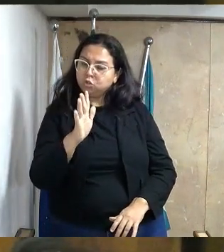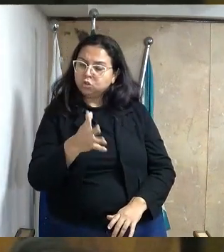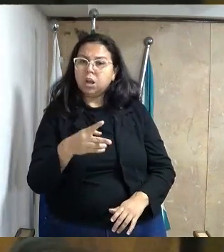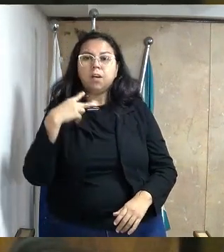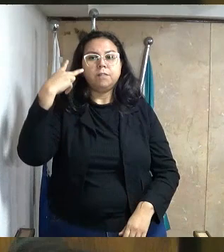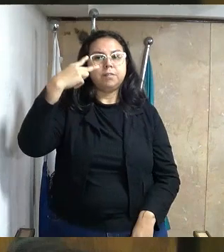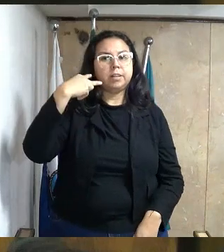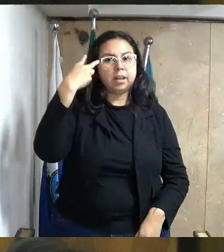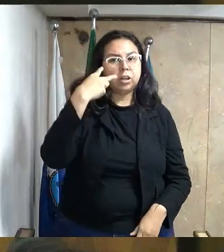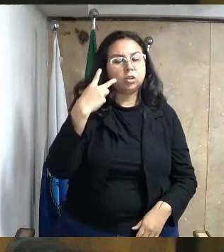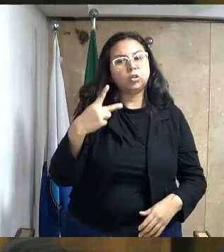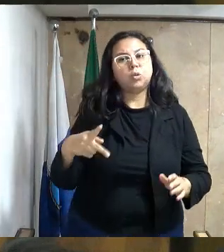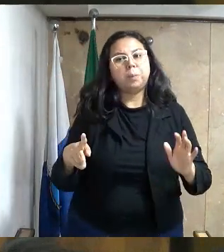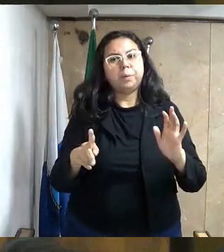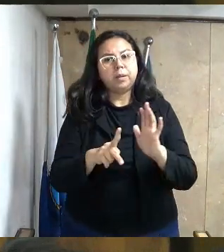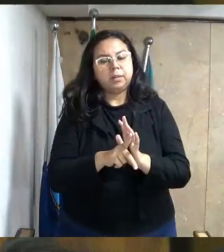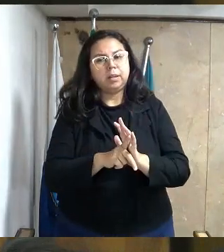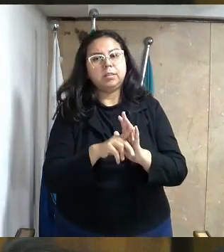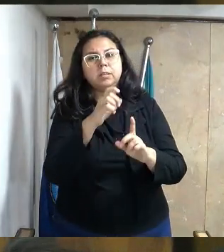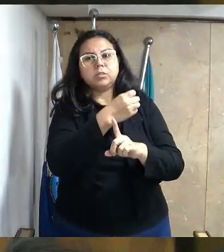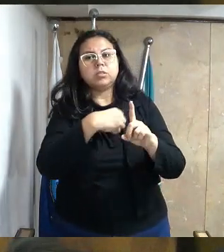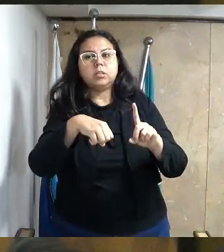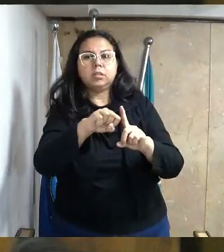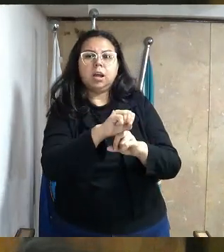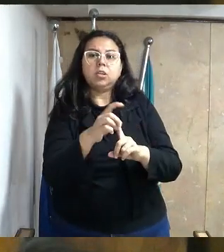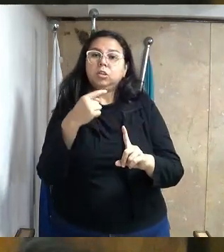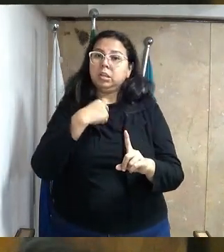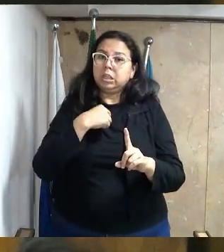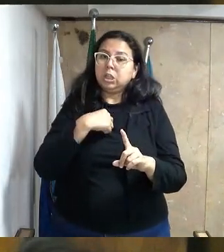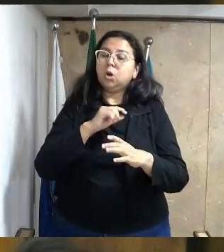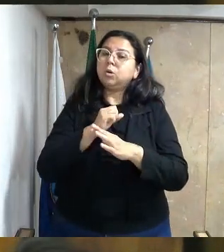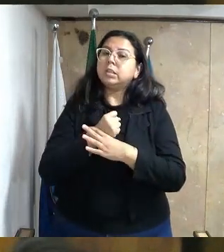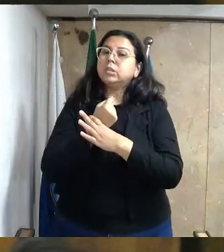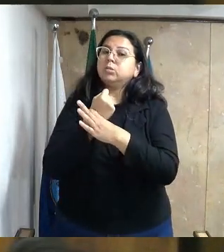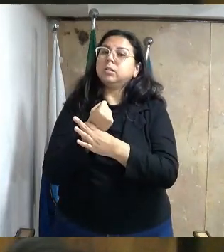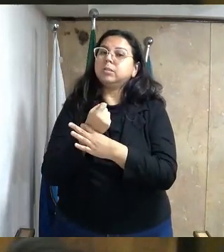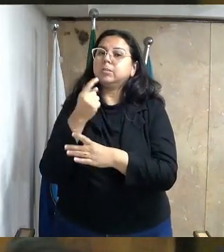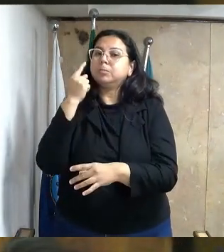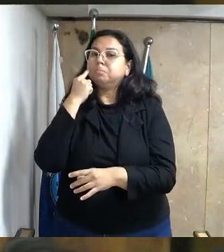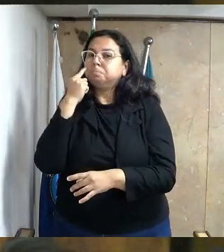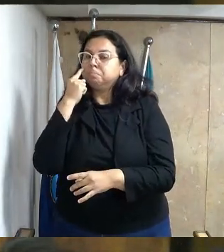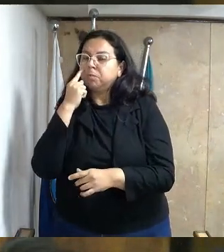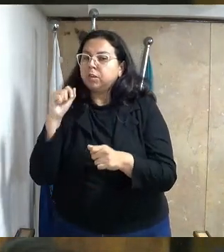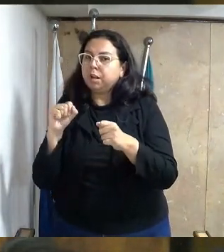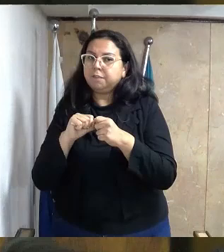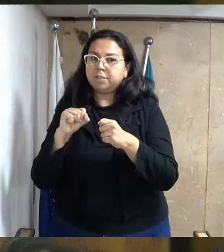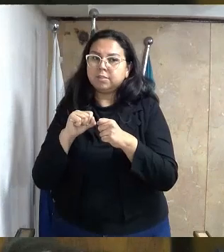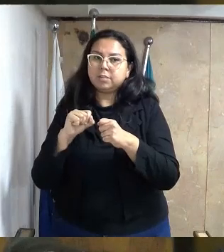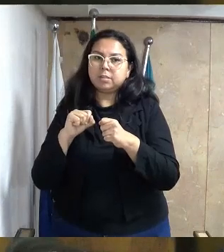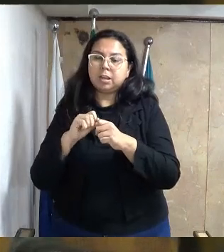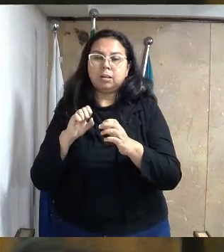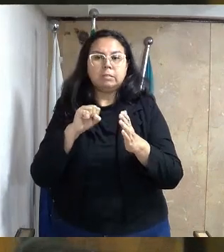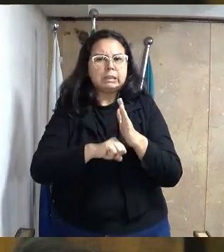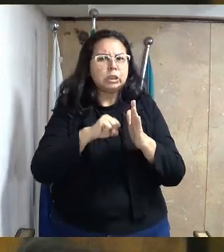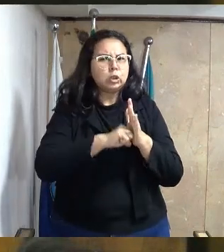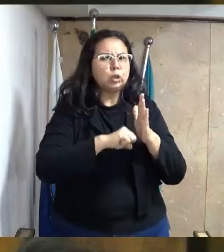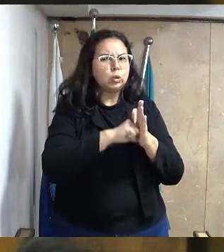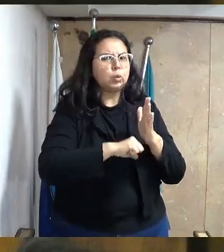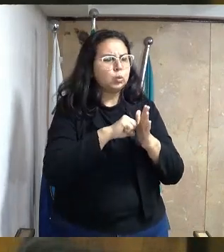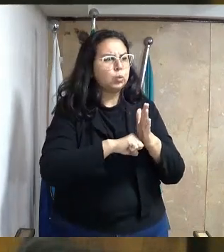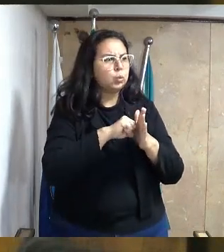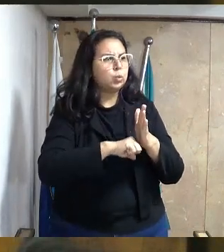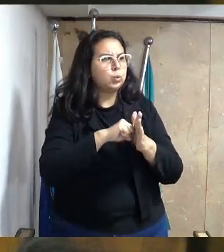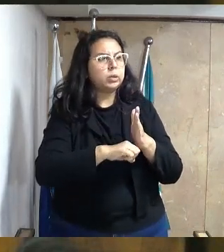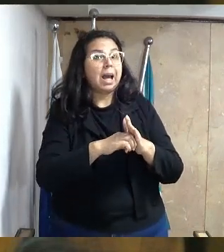é o extrato da sociedade e a minha pasta é a segurança. E o que depender da gente, a gente vai lutar até que